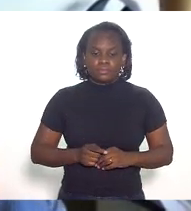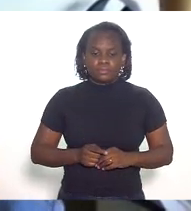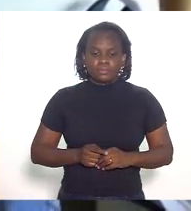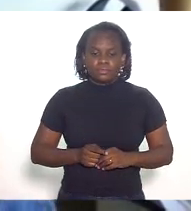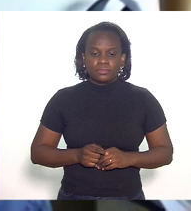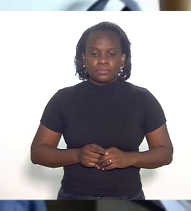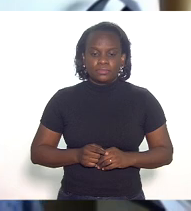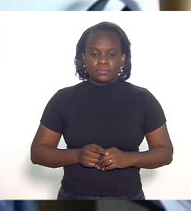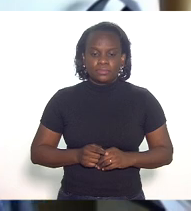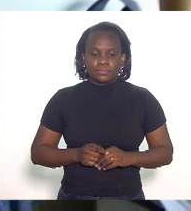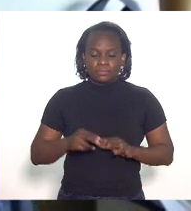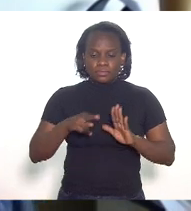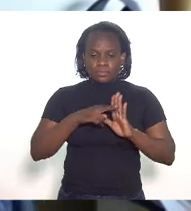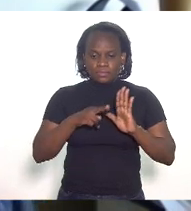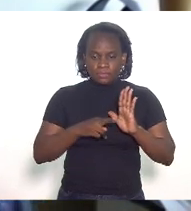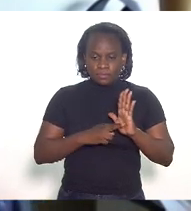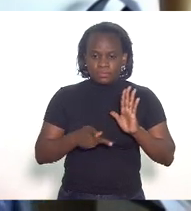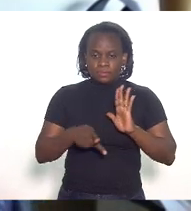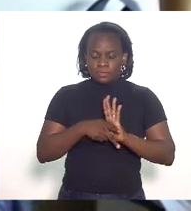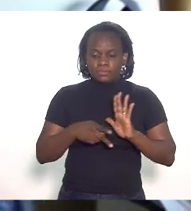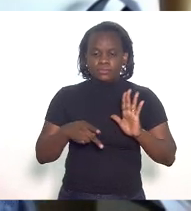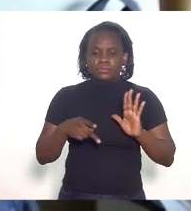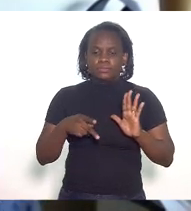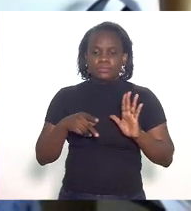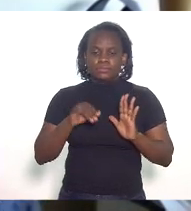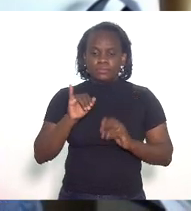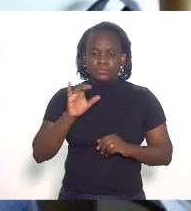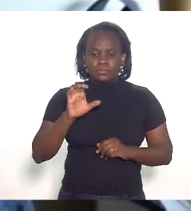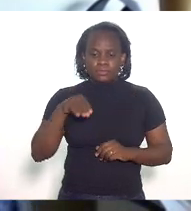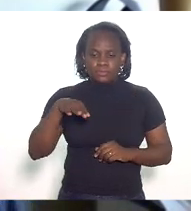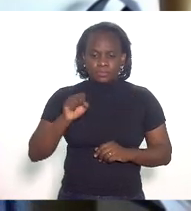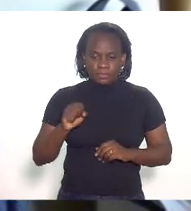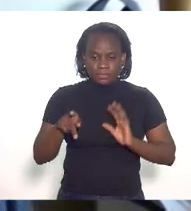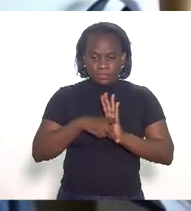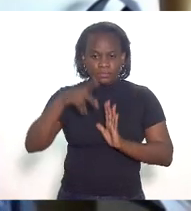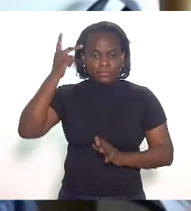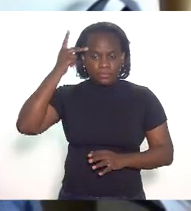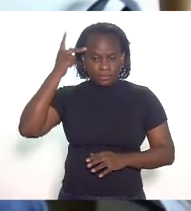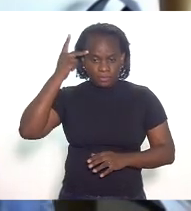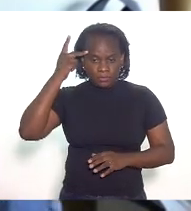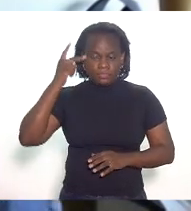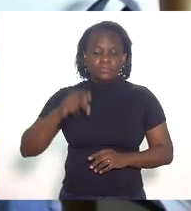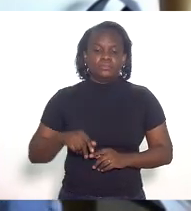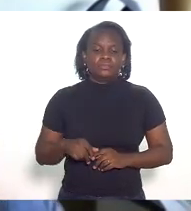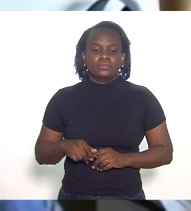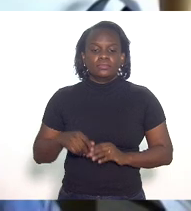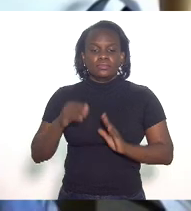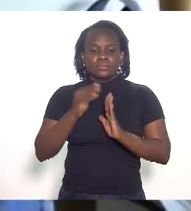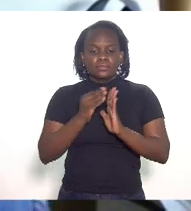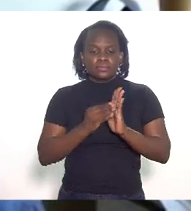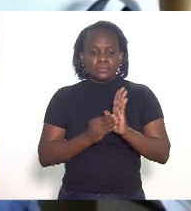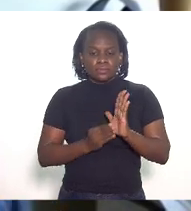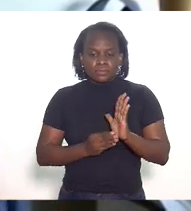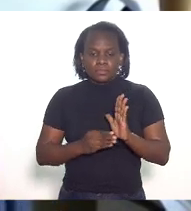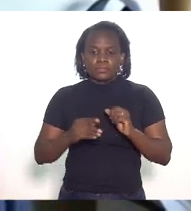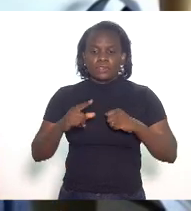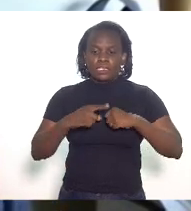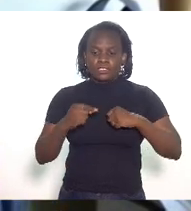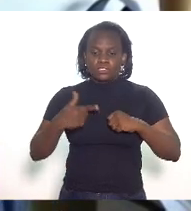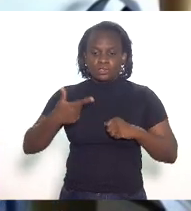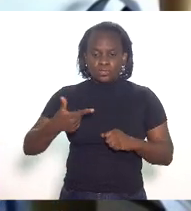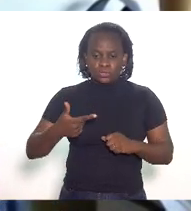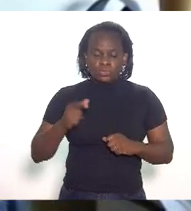no regulamento do ICMS de São Paulo que está escrito no artigo segundo